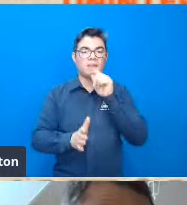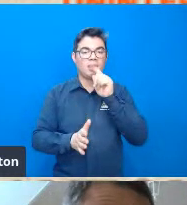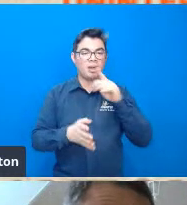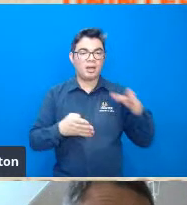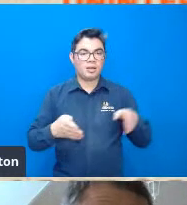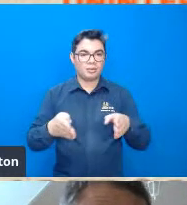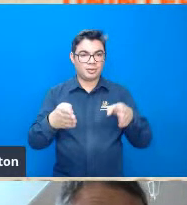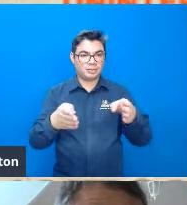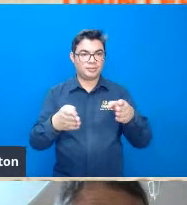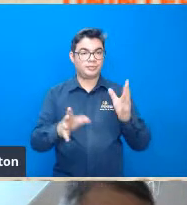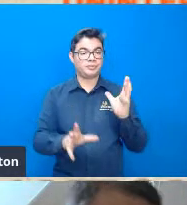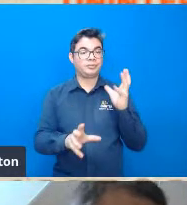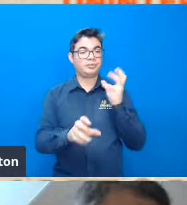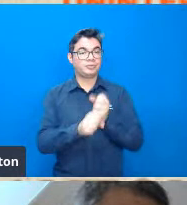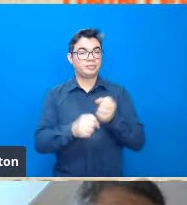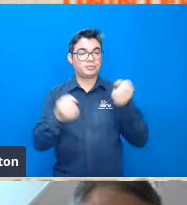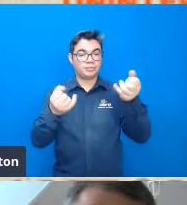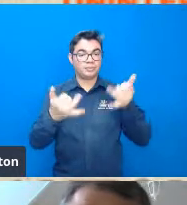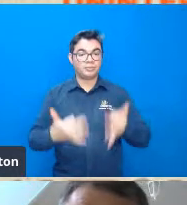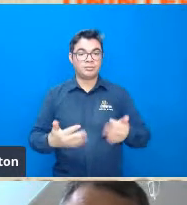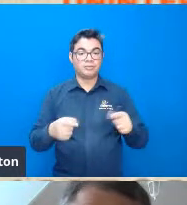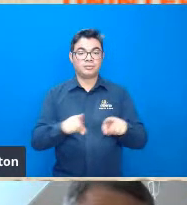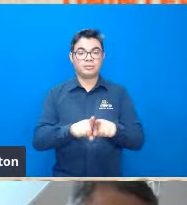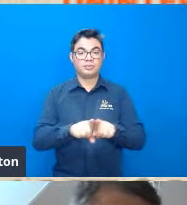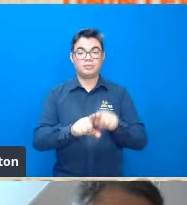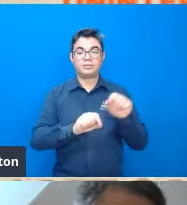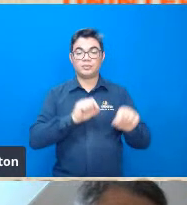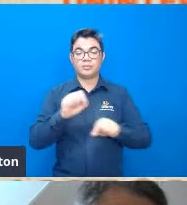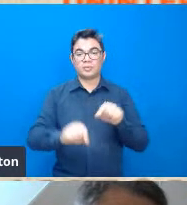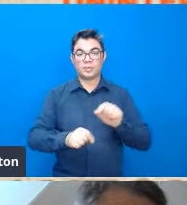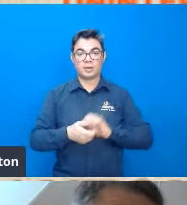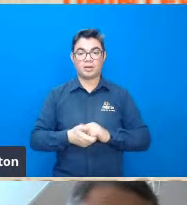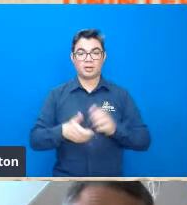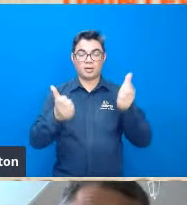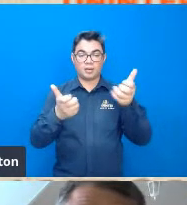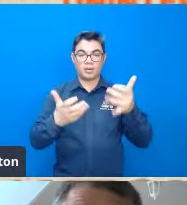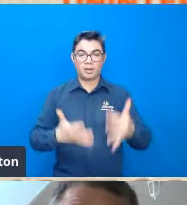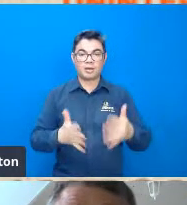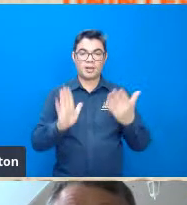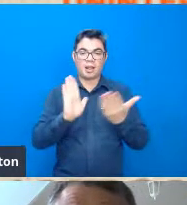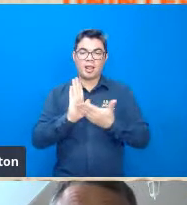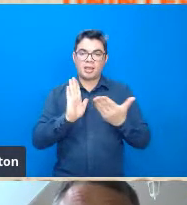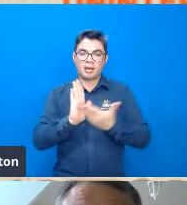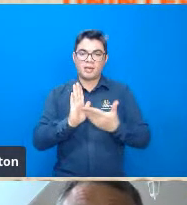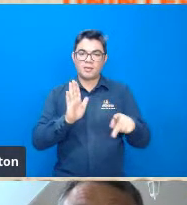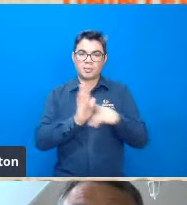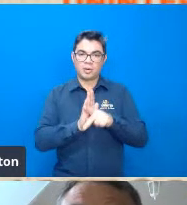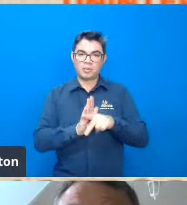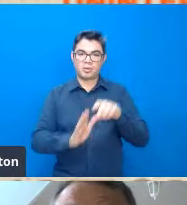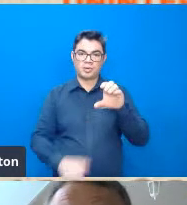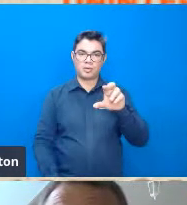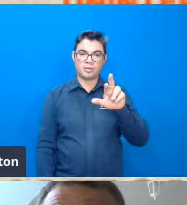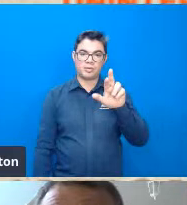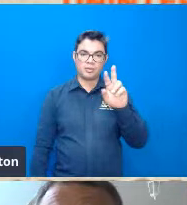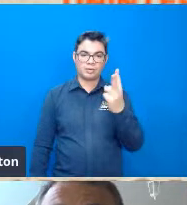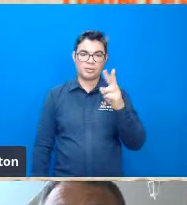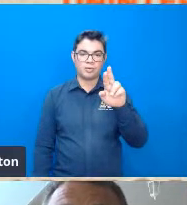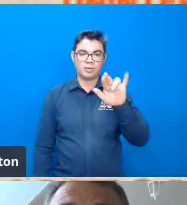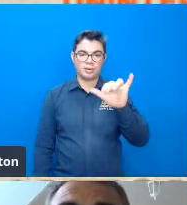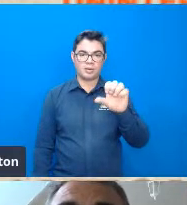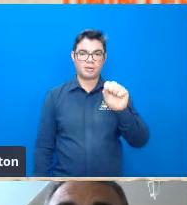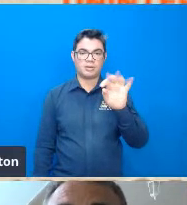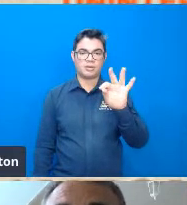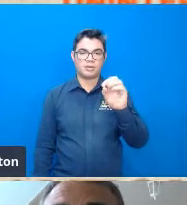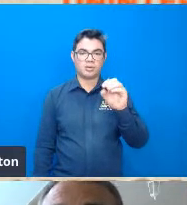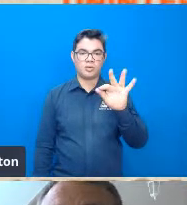eu mencionei quando quando comentei sobre os livros do Cristofoletti eu mencionei que mais para o final